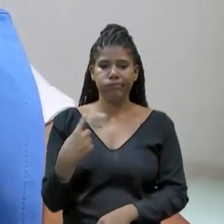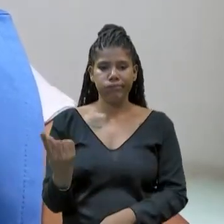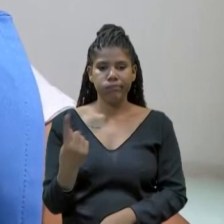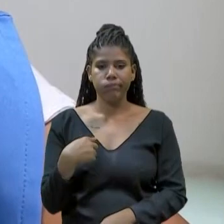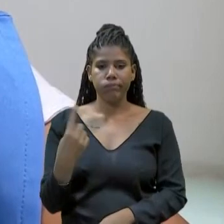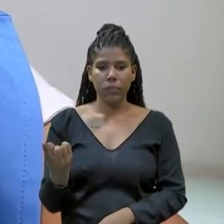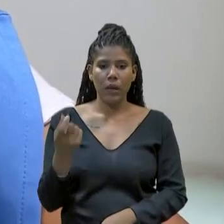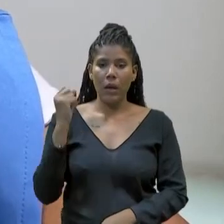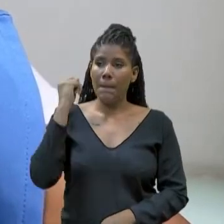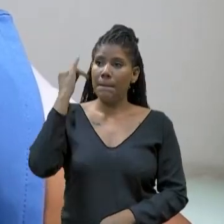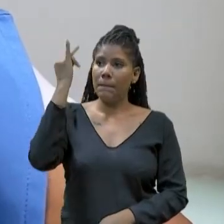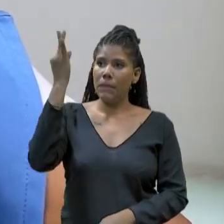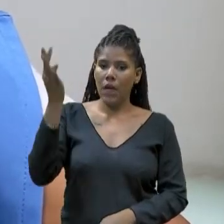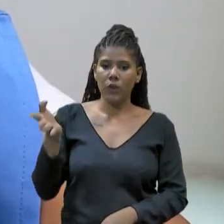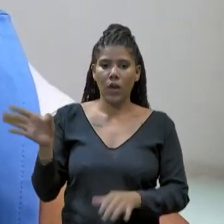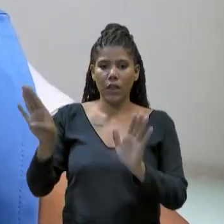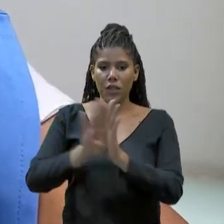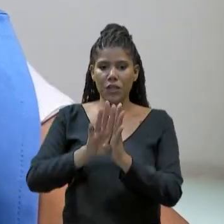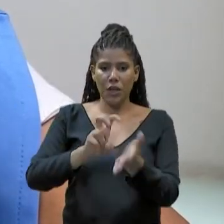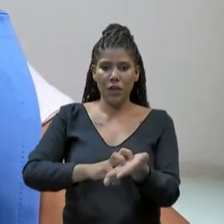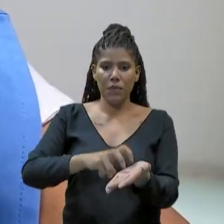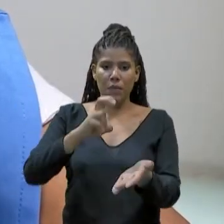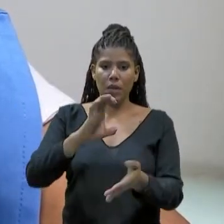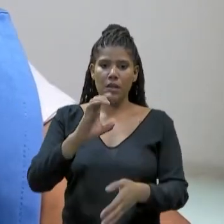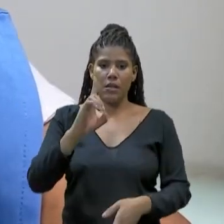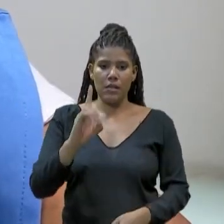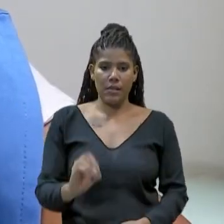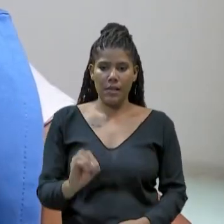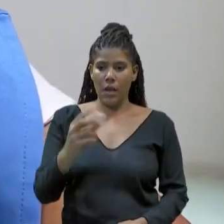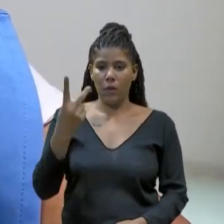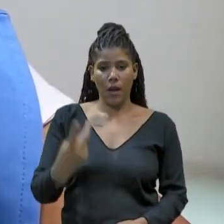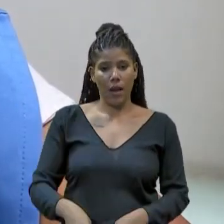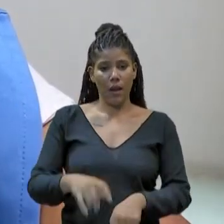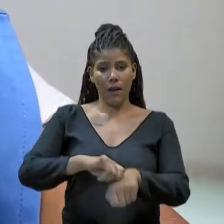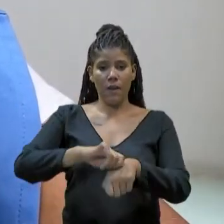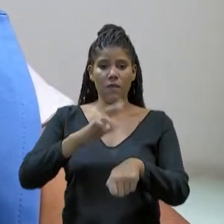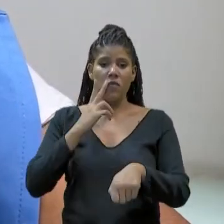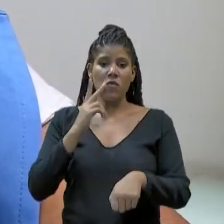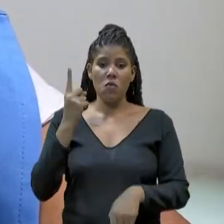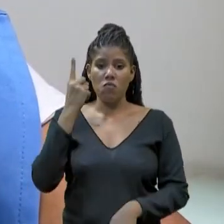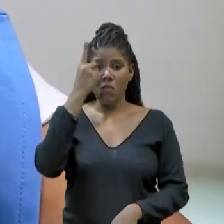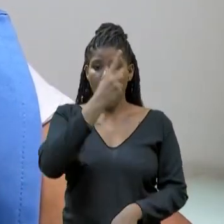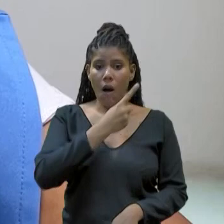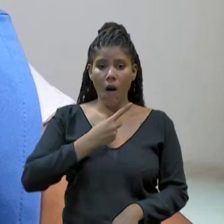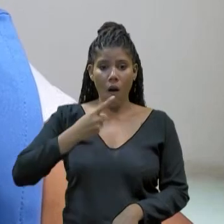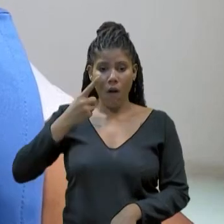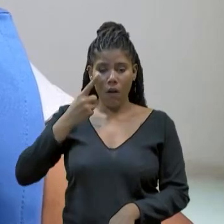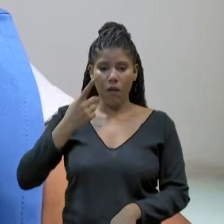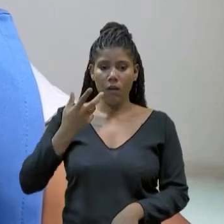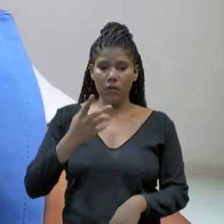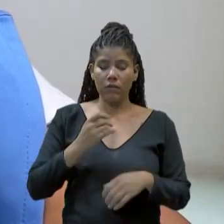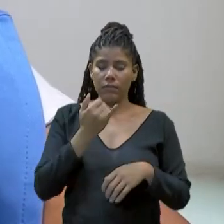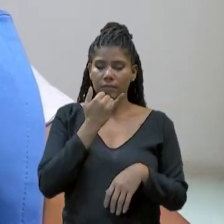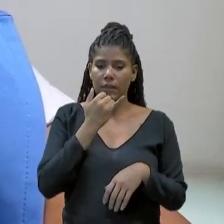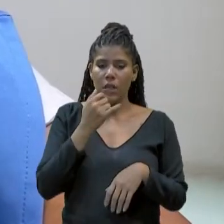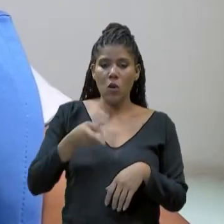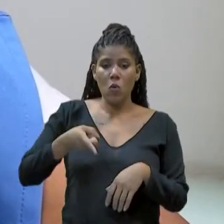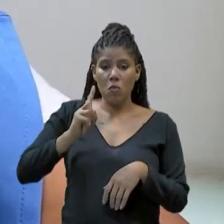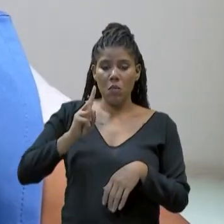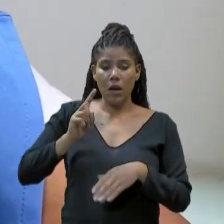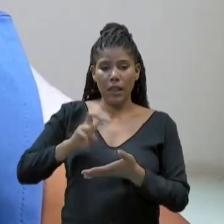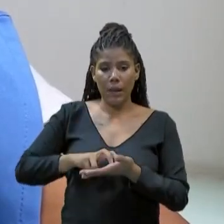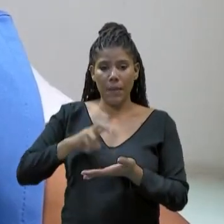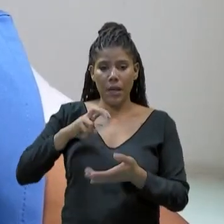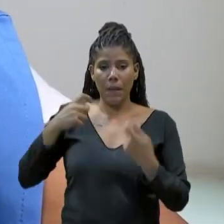madrugada, chega de manhã bem cedo aqui. Uma hora da manhã a gente tem que sair de lá. Aí no caso que eu